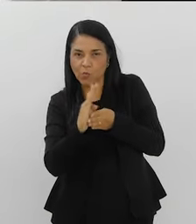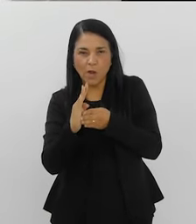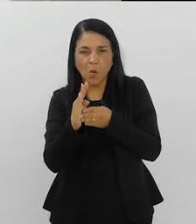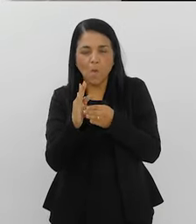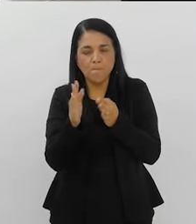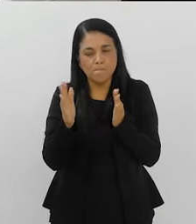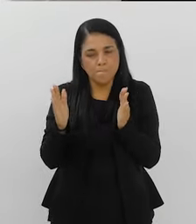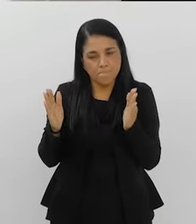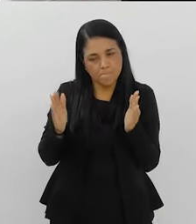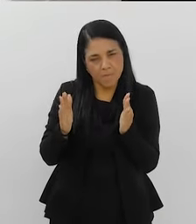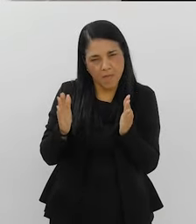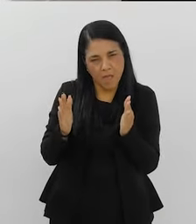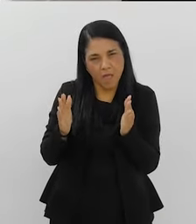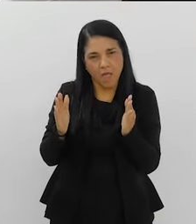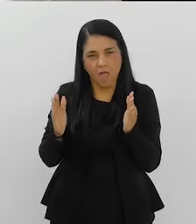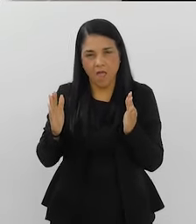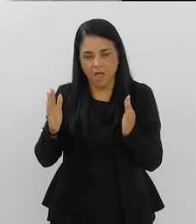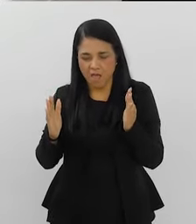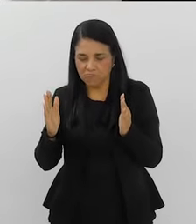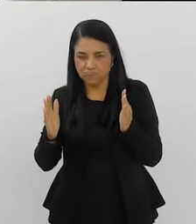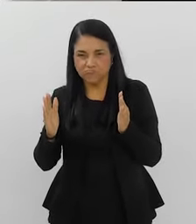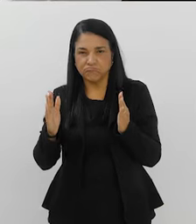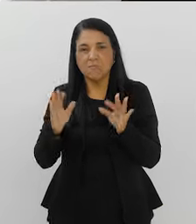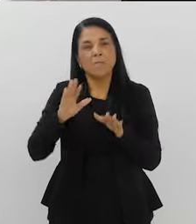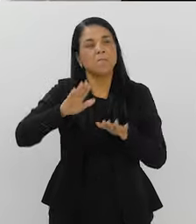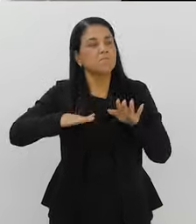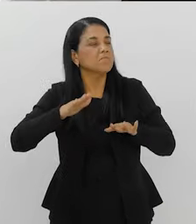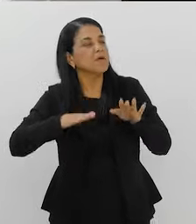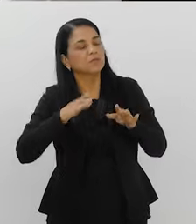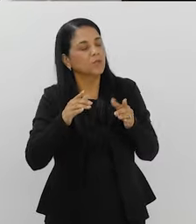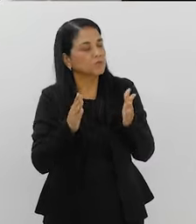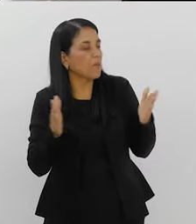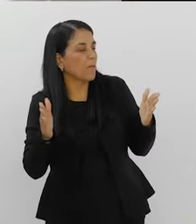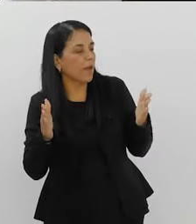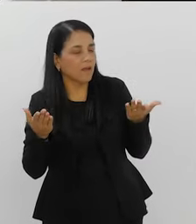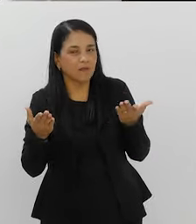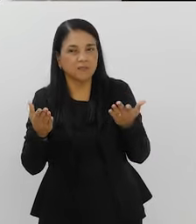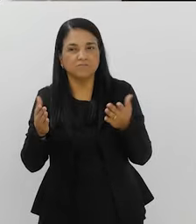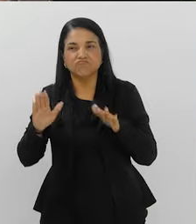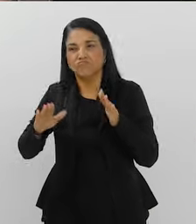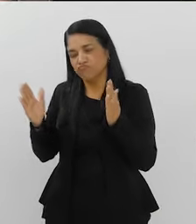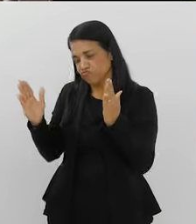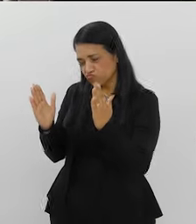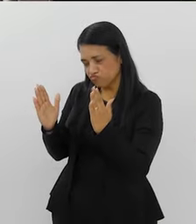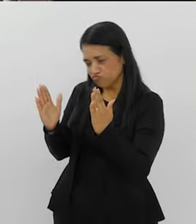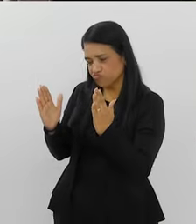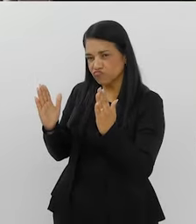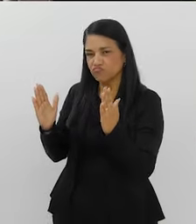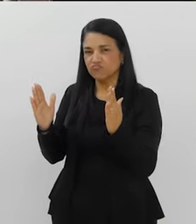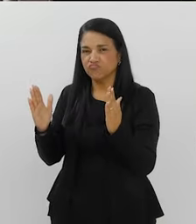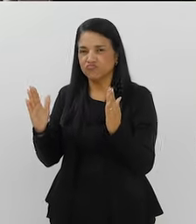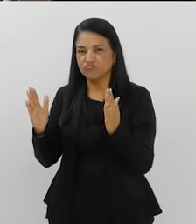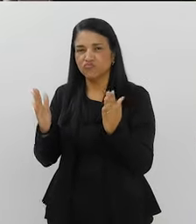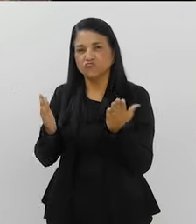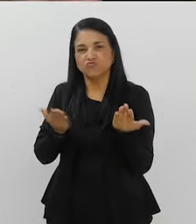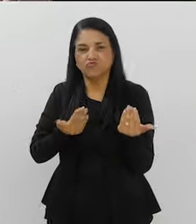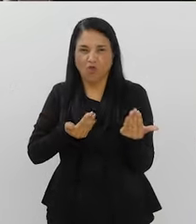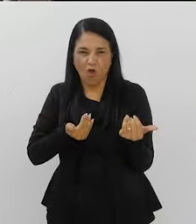tubarão não tão grande, né? Não tão grande. médio, qual é mais ou menos o tamanho dele? Pode ser desse tamanho, depende, né? Um juvenil, ele não